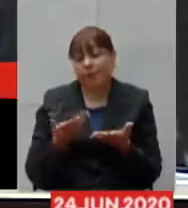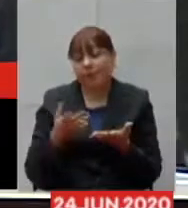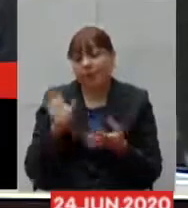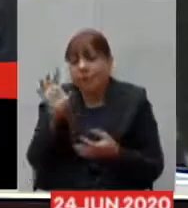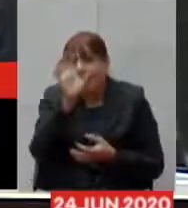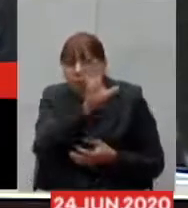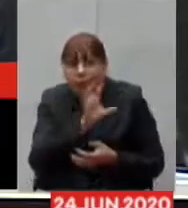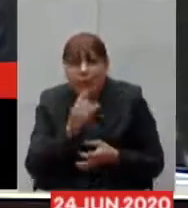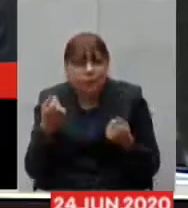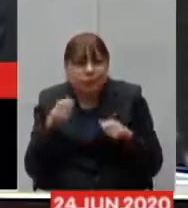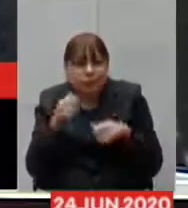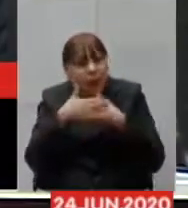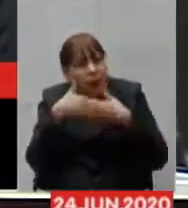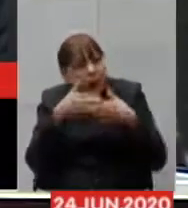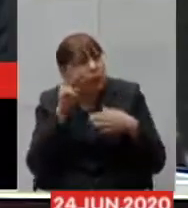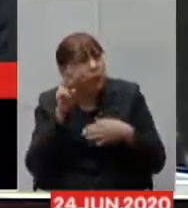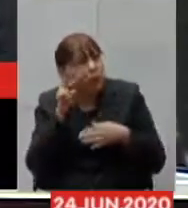carinho